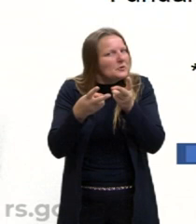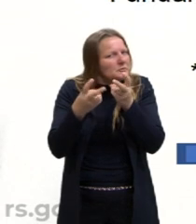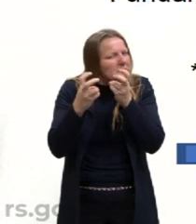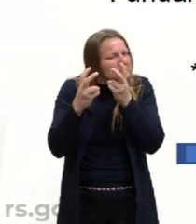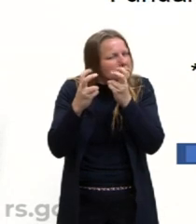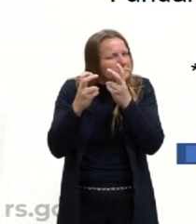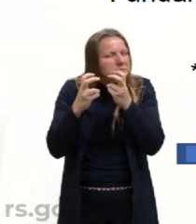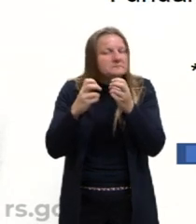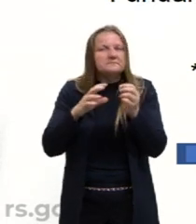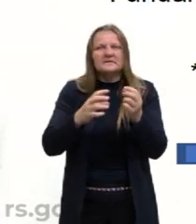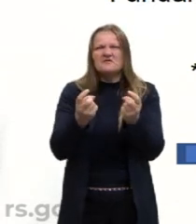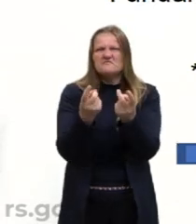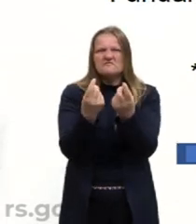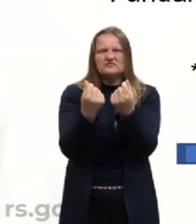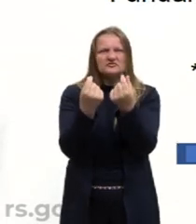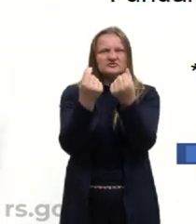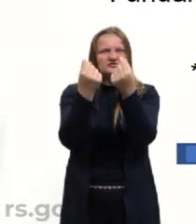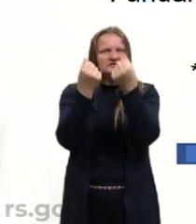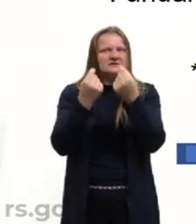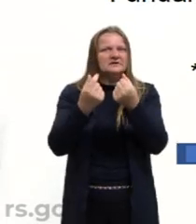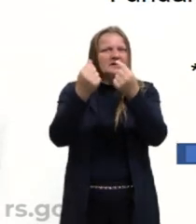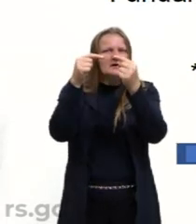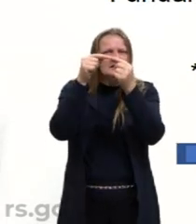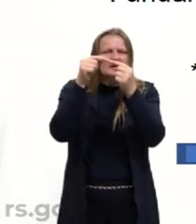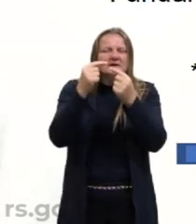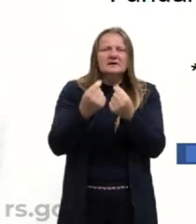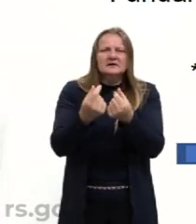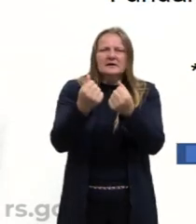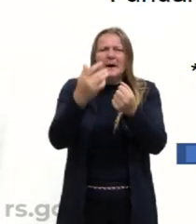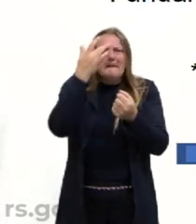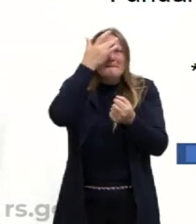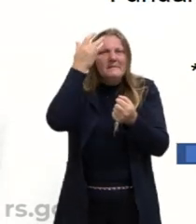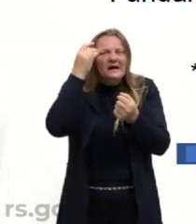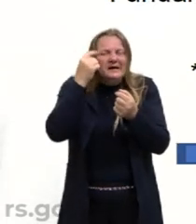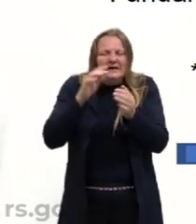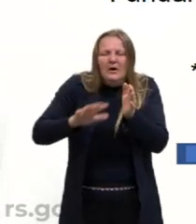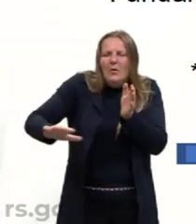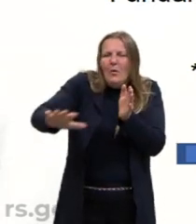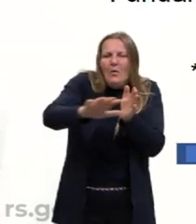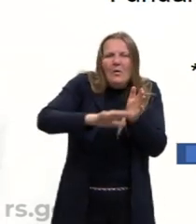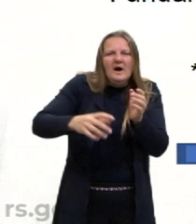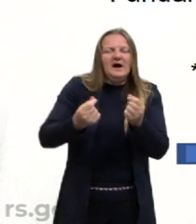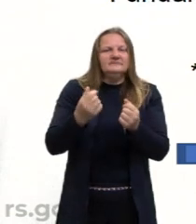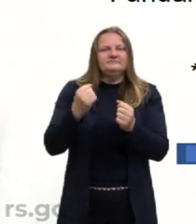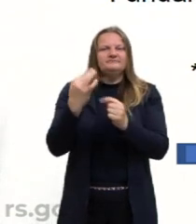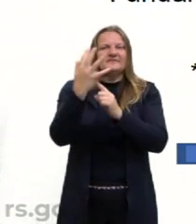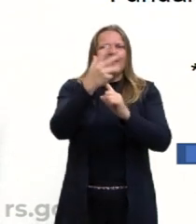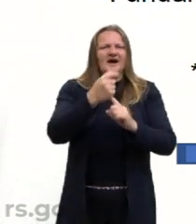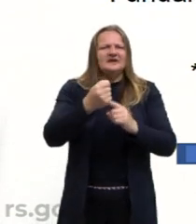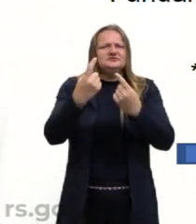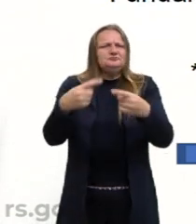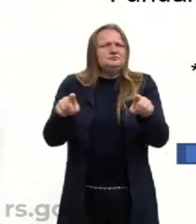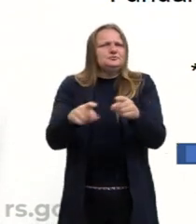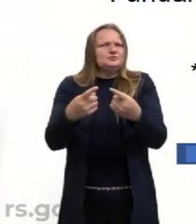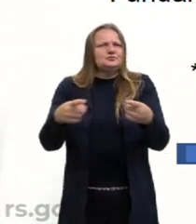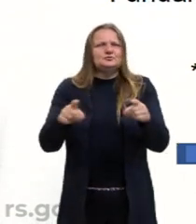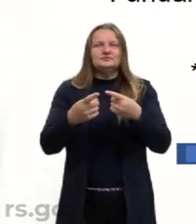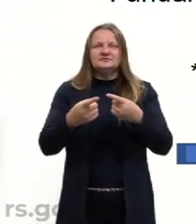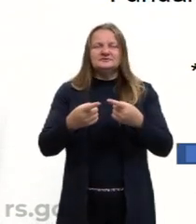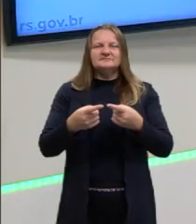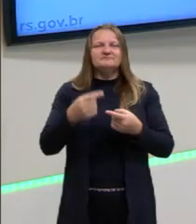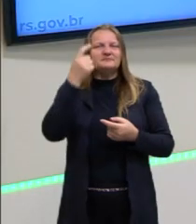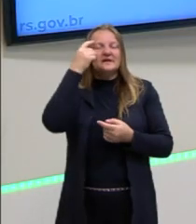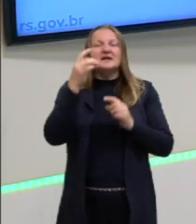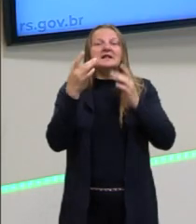Acabou sendo, qual é o pensamento dele? Quanto mais pessoas tiverem acesso a obras de arte, tiverem acesso a música, tiverem acesso a